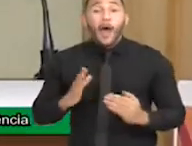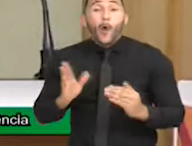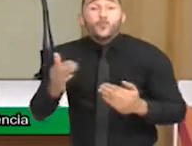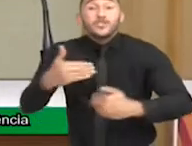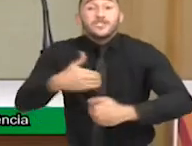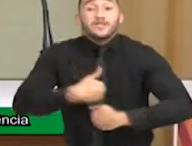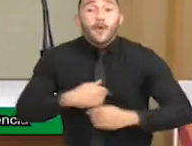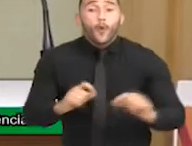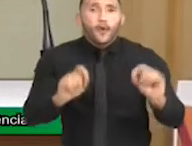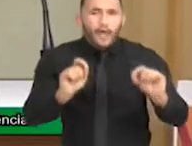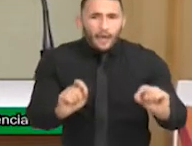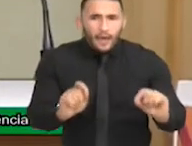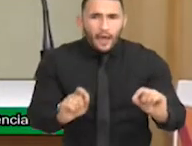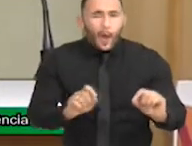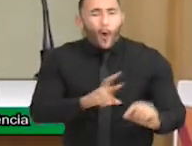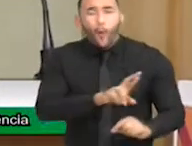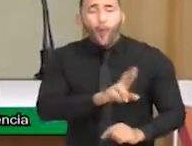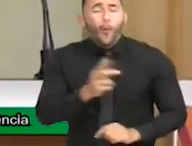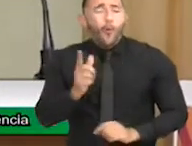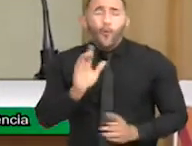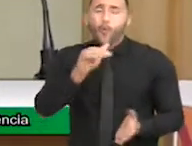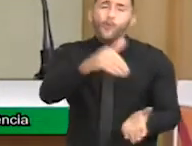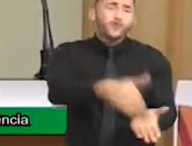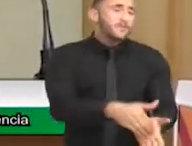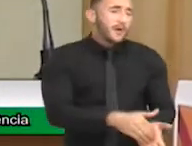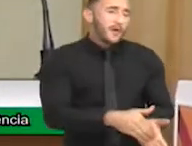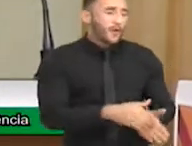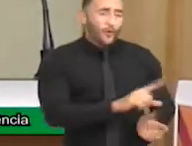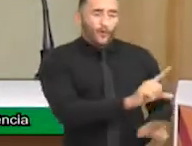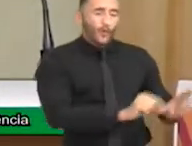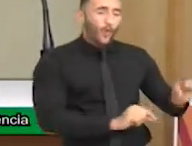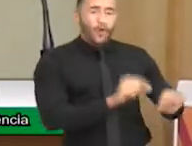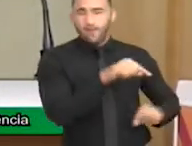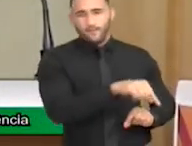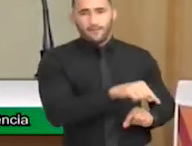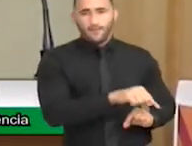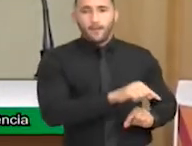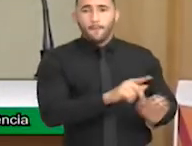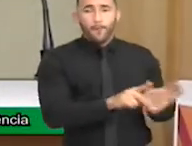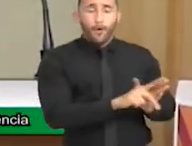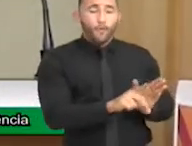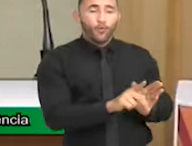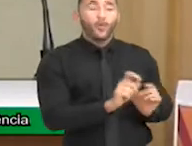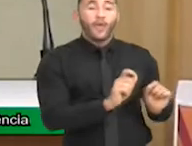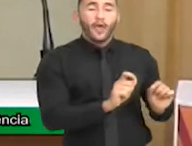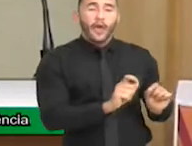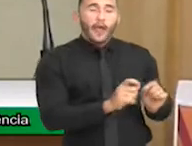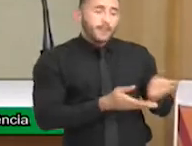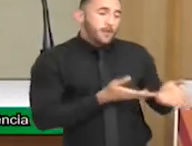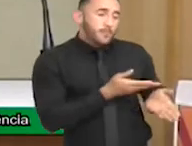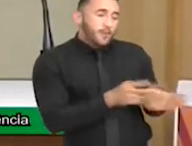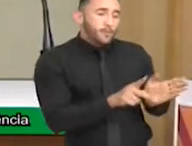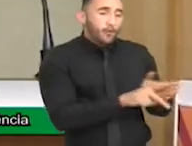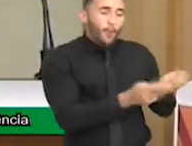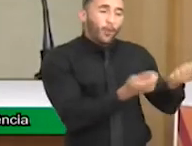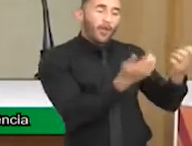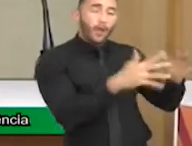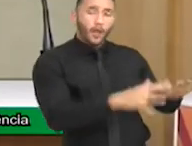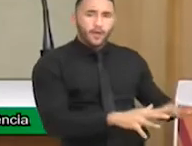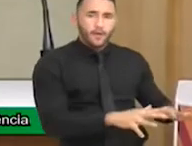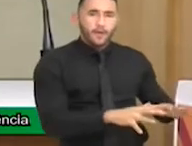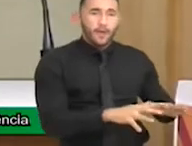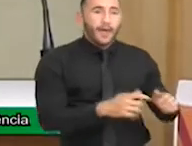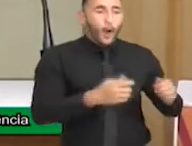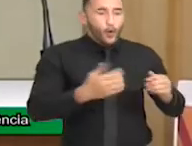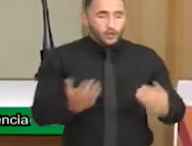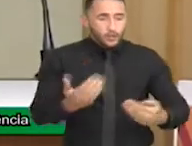etapa dentro dessa política do RAPS. e serve somente para gerenciamento de crise. Autista precisa de tratamento